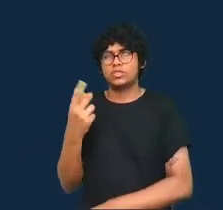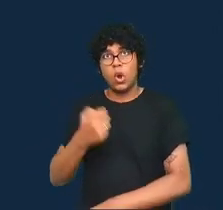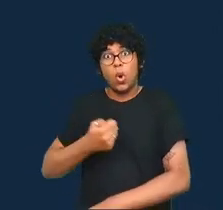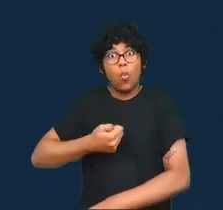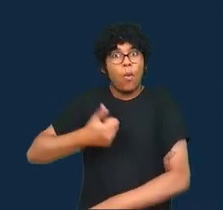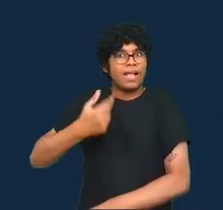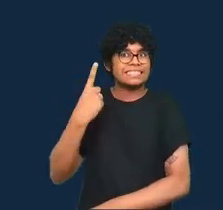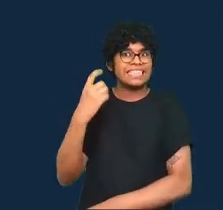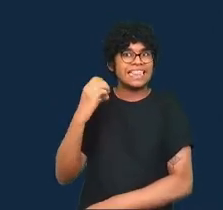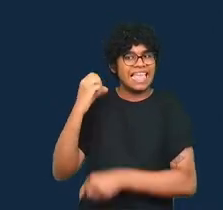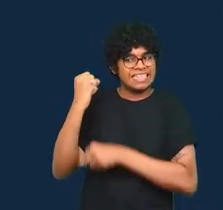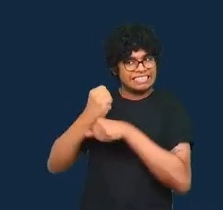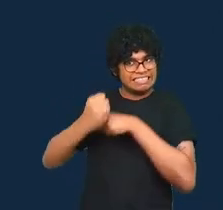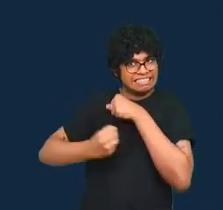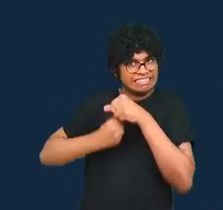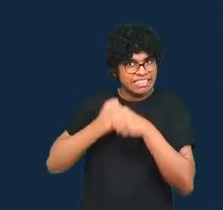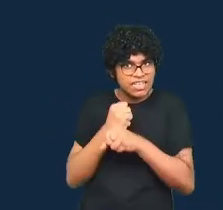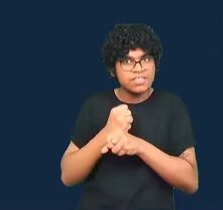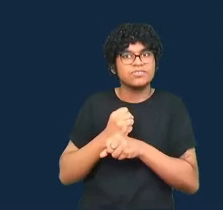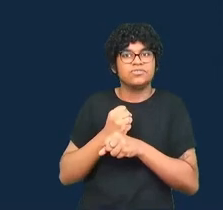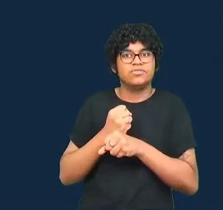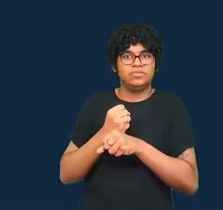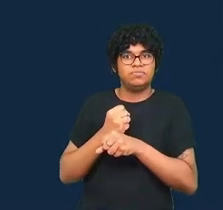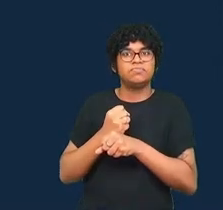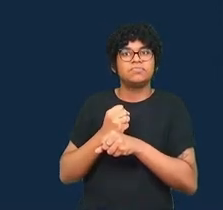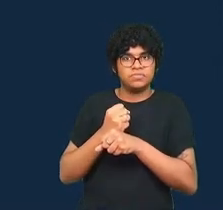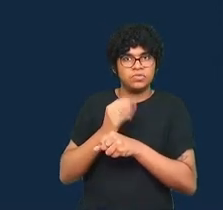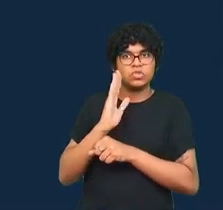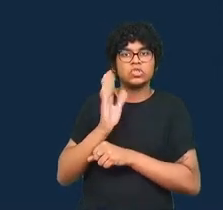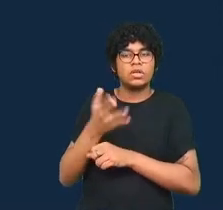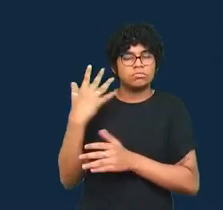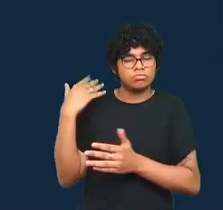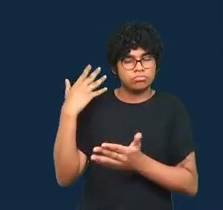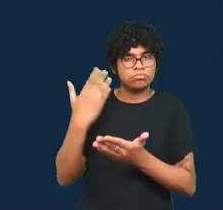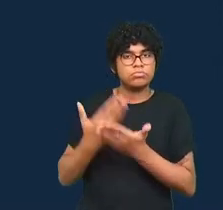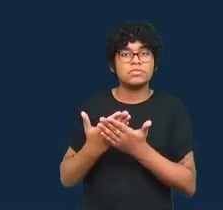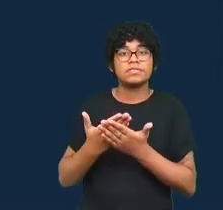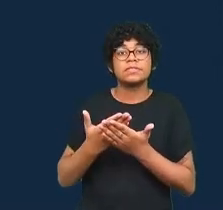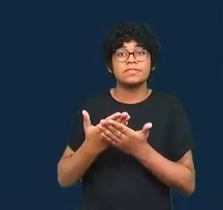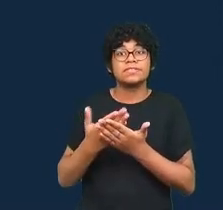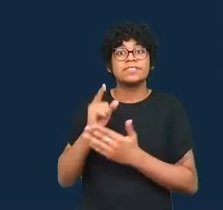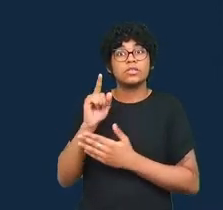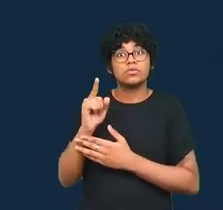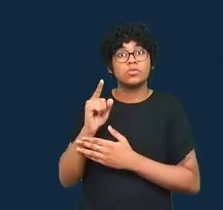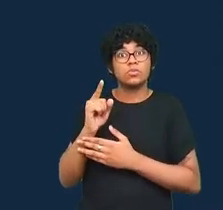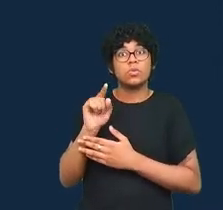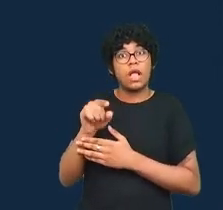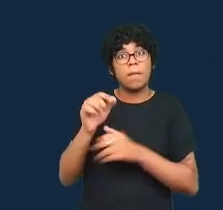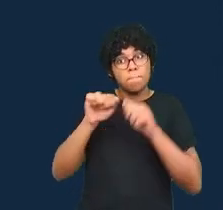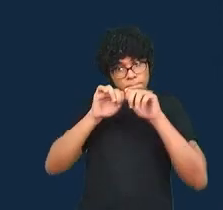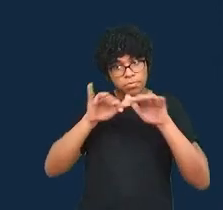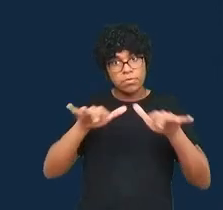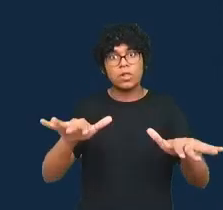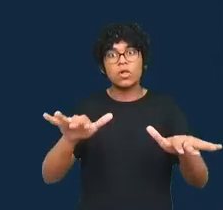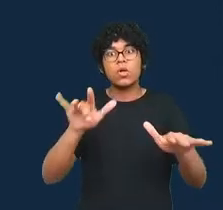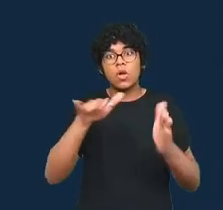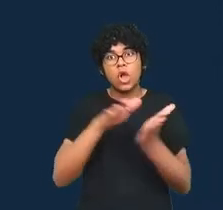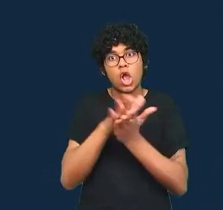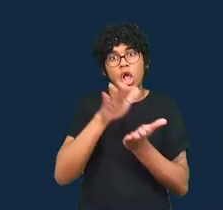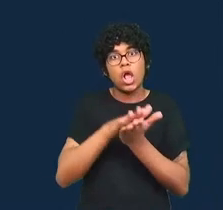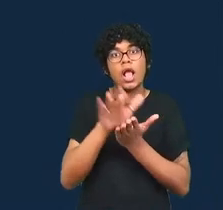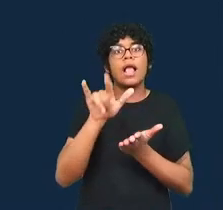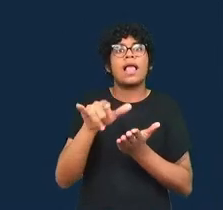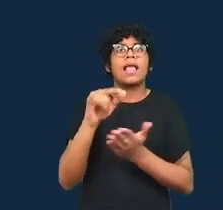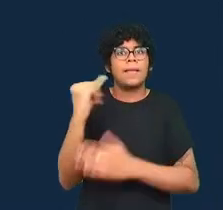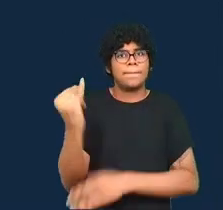uma década. Então, nesse momento, ele se tornou um ponto de referência importante nesta área e já foi traduzido em